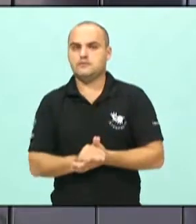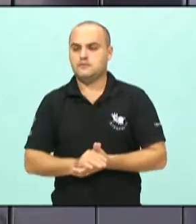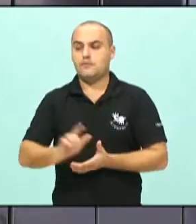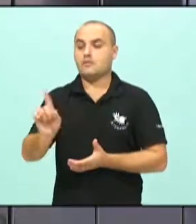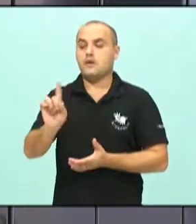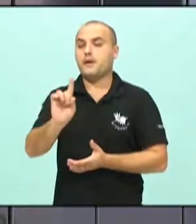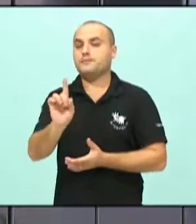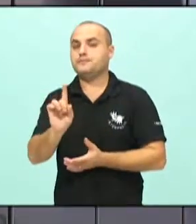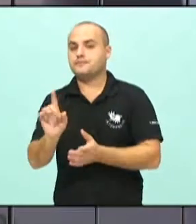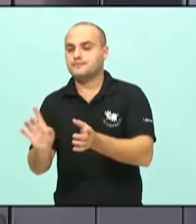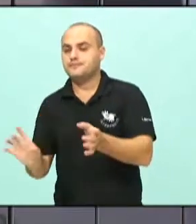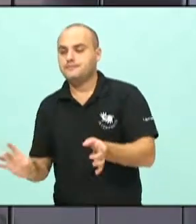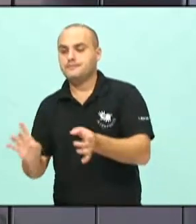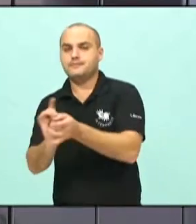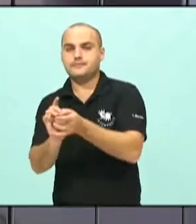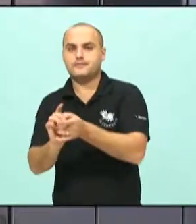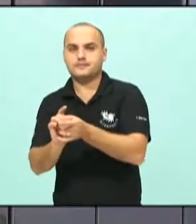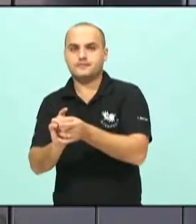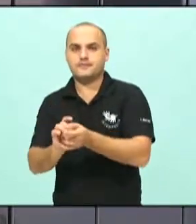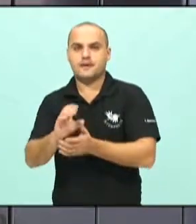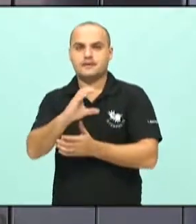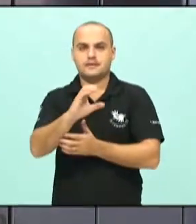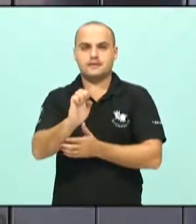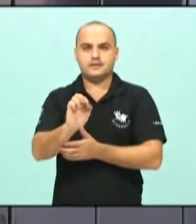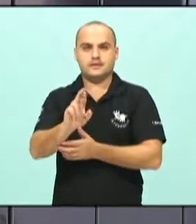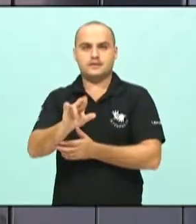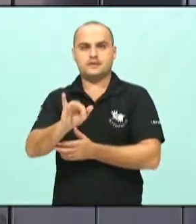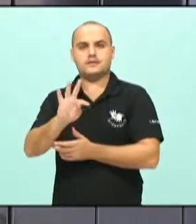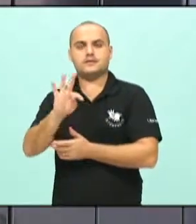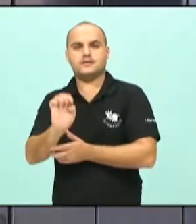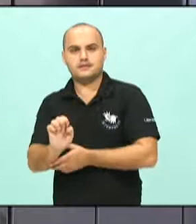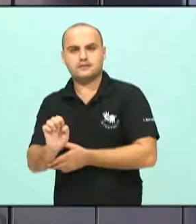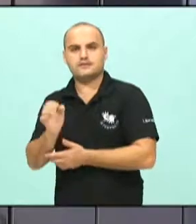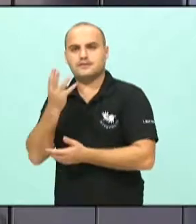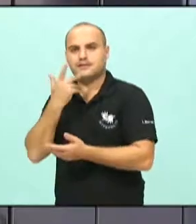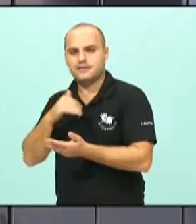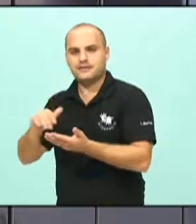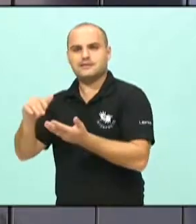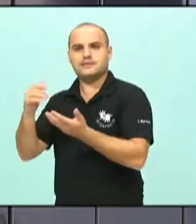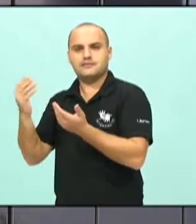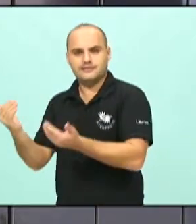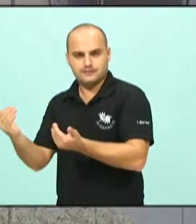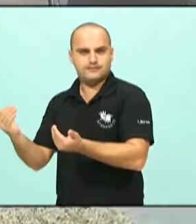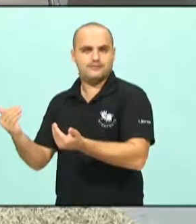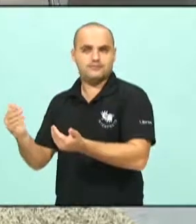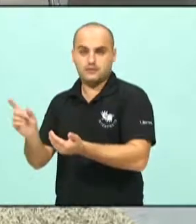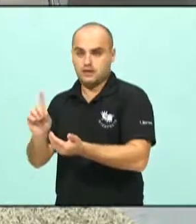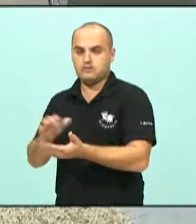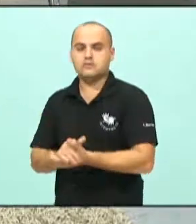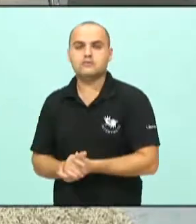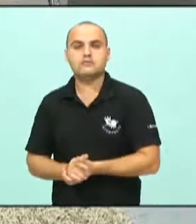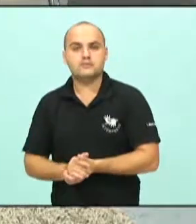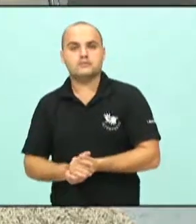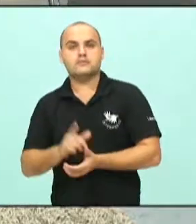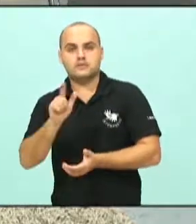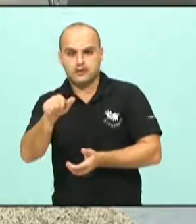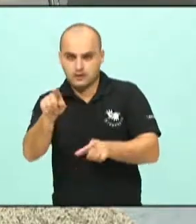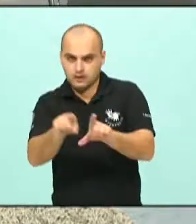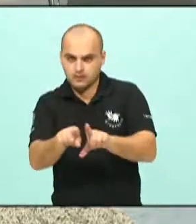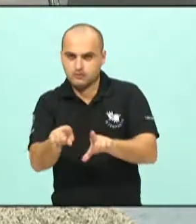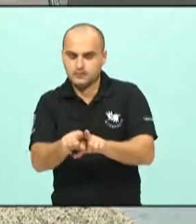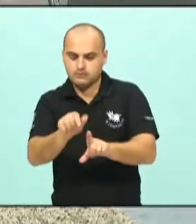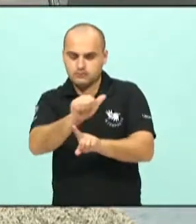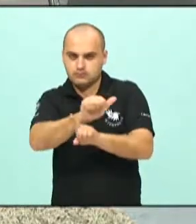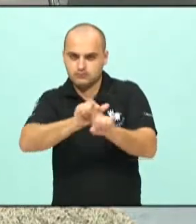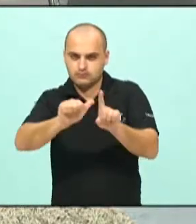junção apenas da Serite com a Criança, Adolescente e Juventude, como ela foi também a junção de uma parte da Secretaria da Assistência